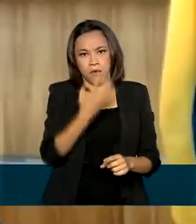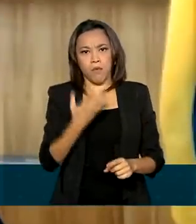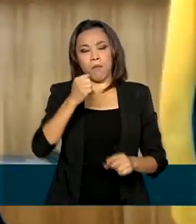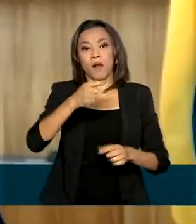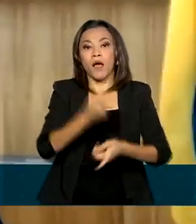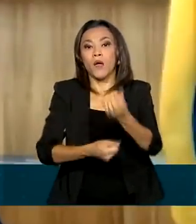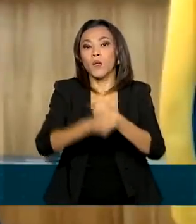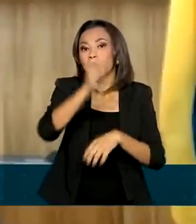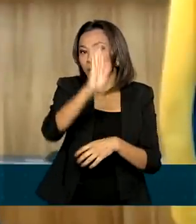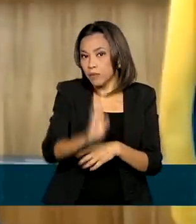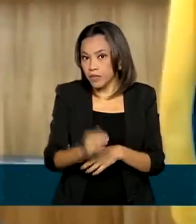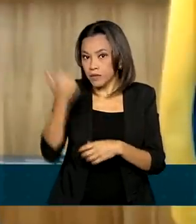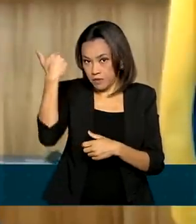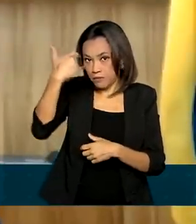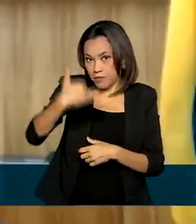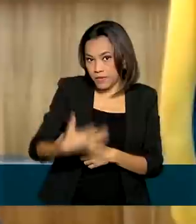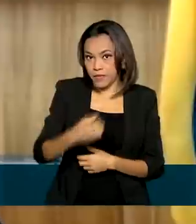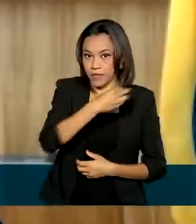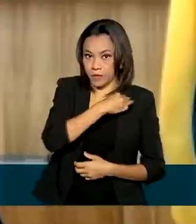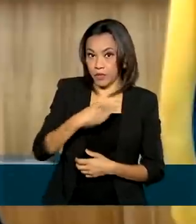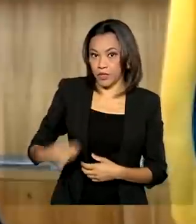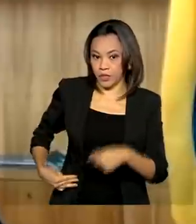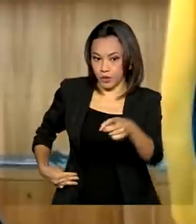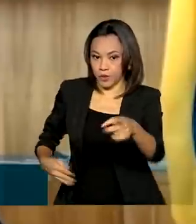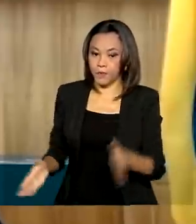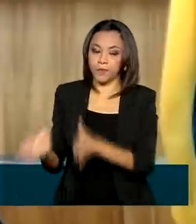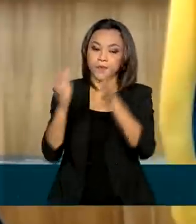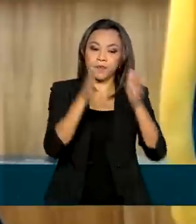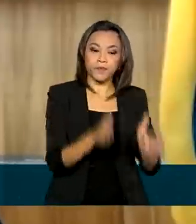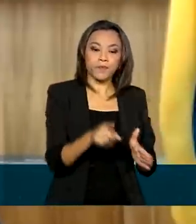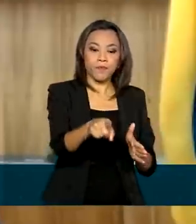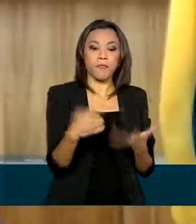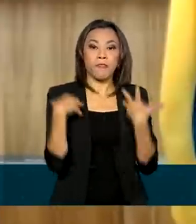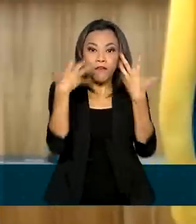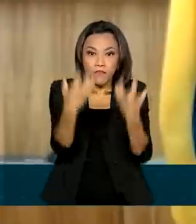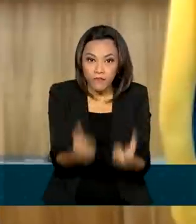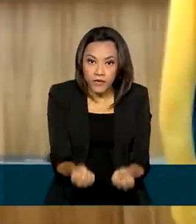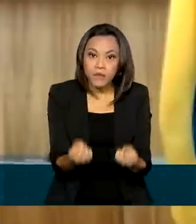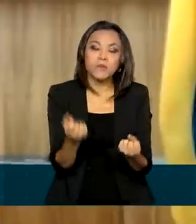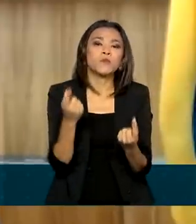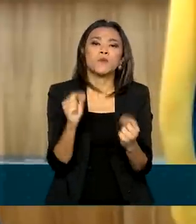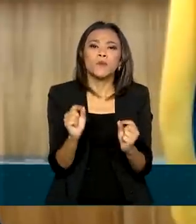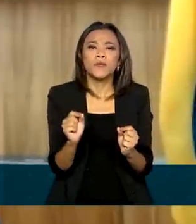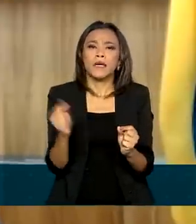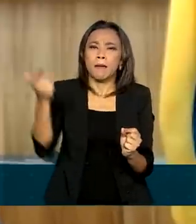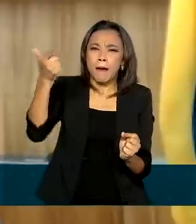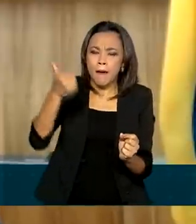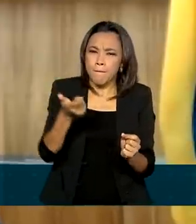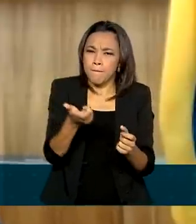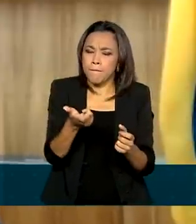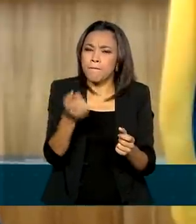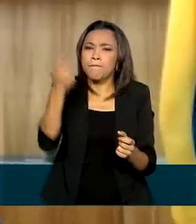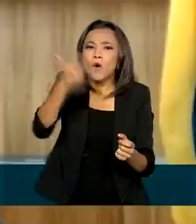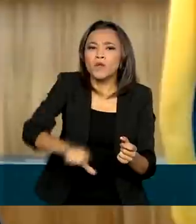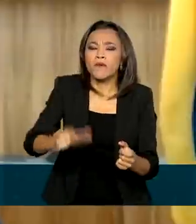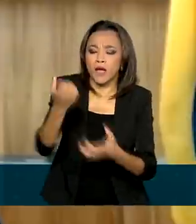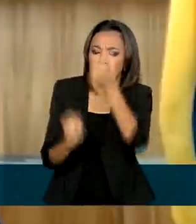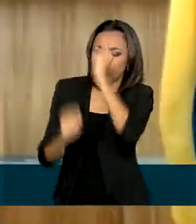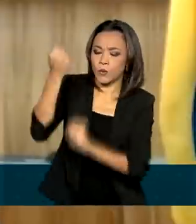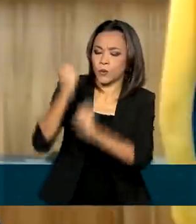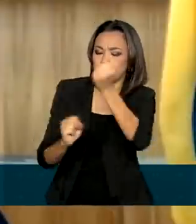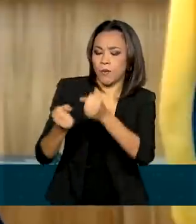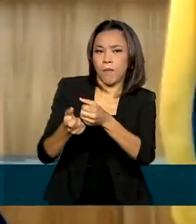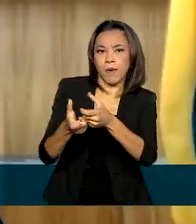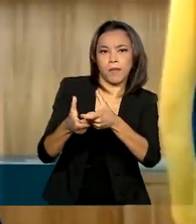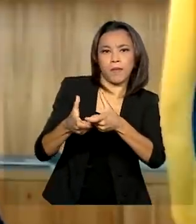ministro Paulo Guedes. Nós vamos derrubar o custo Brasil, nós vamos reindustrializar o país e isso em